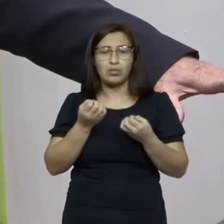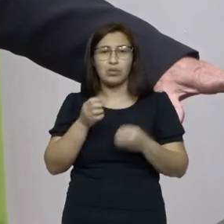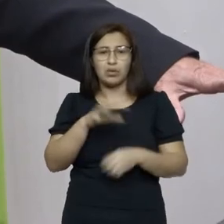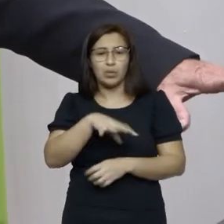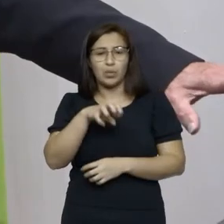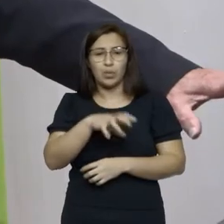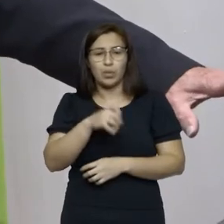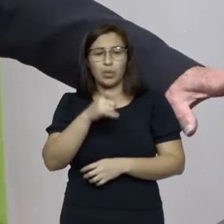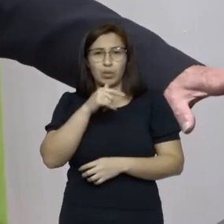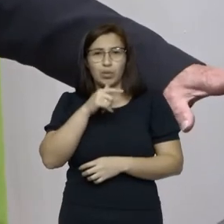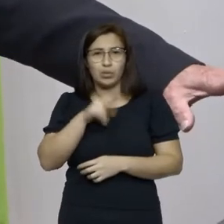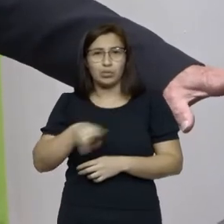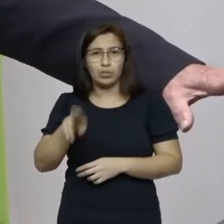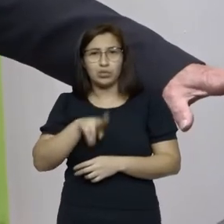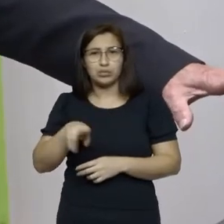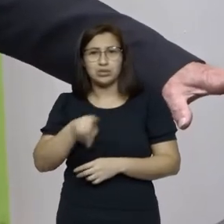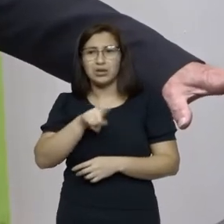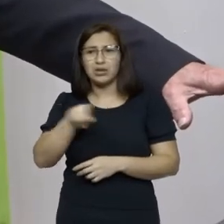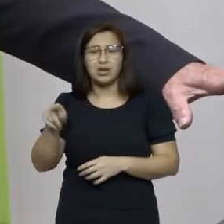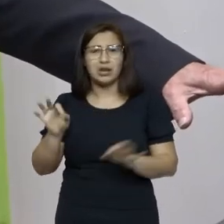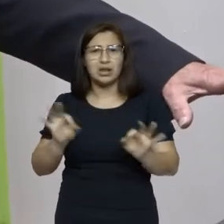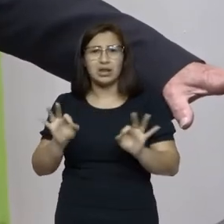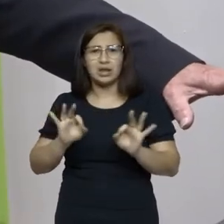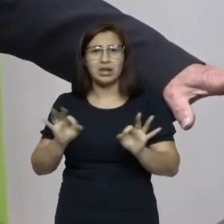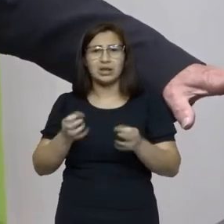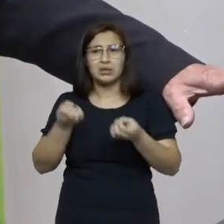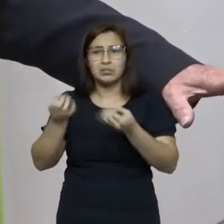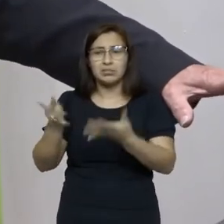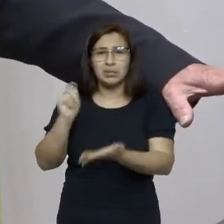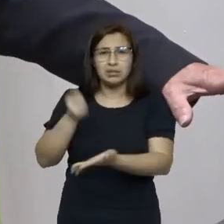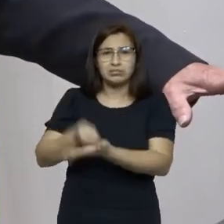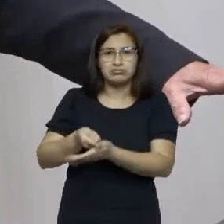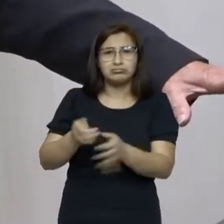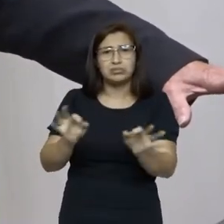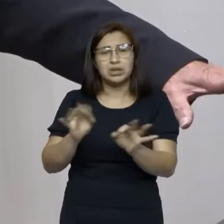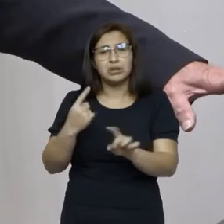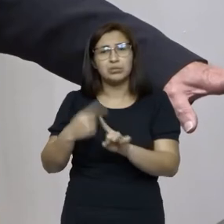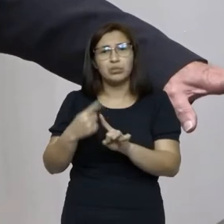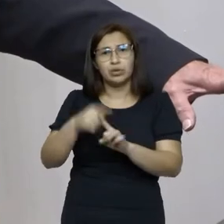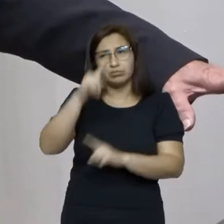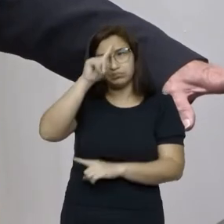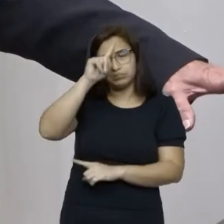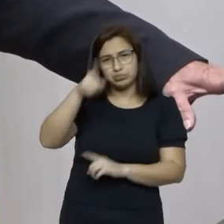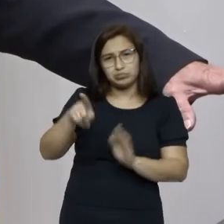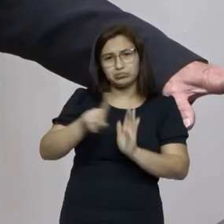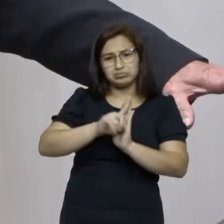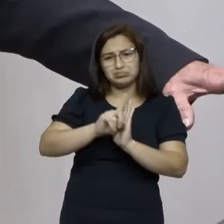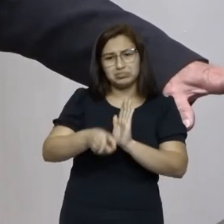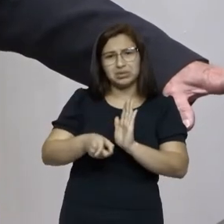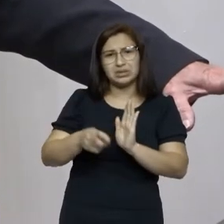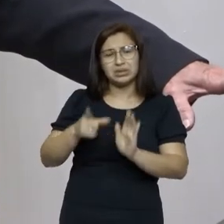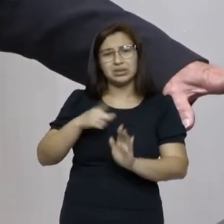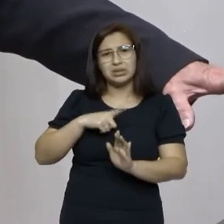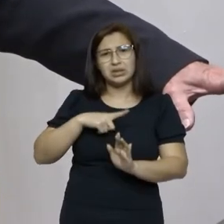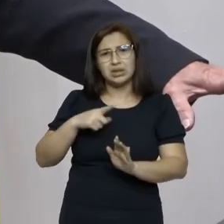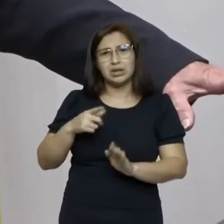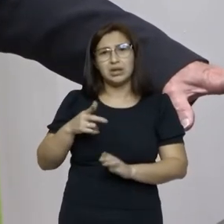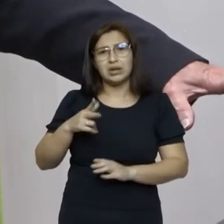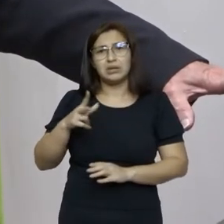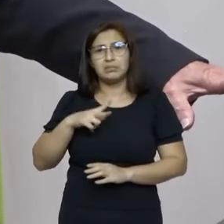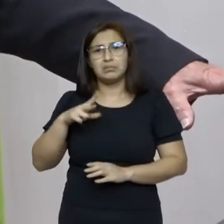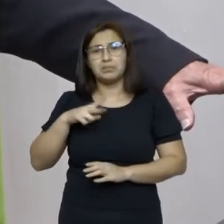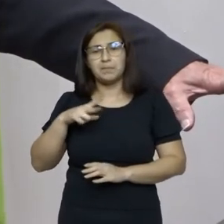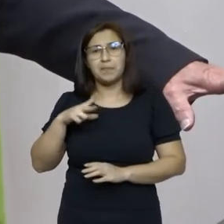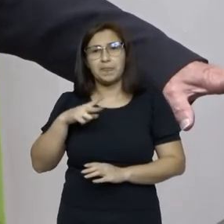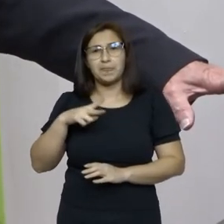e essas propriedades não foram indenizadas não foram pagas simplesmente por um decreto que se tornou dono a União e não